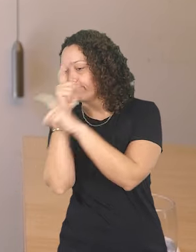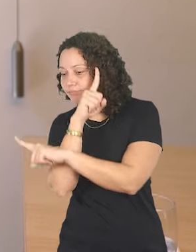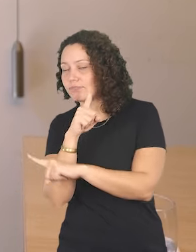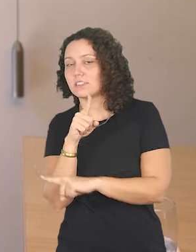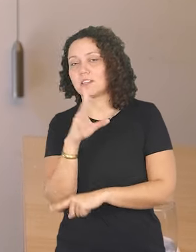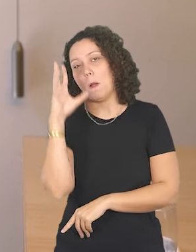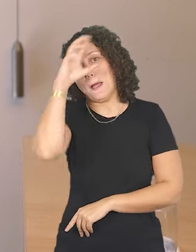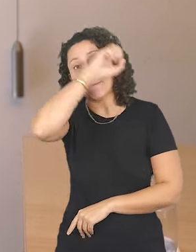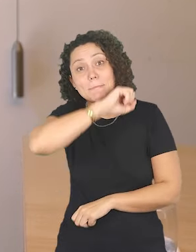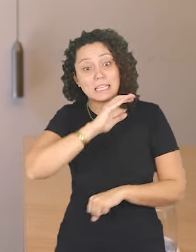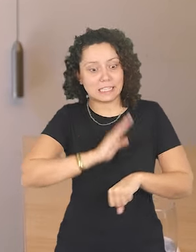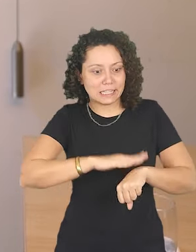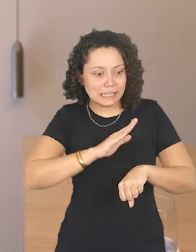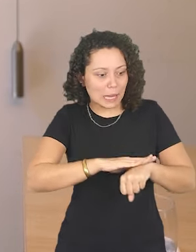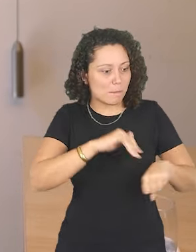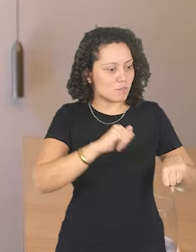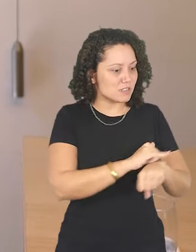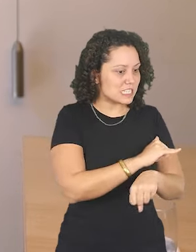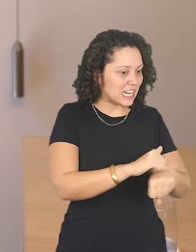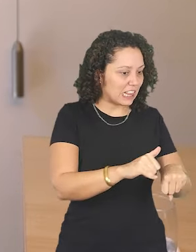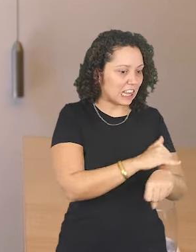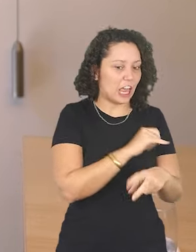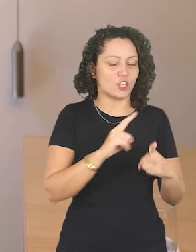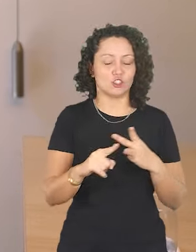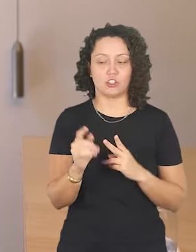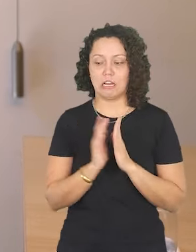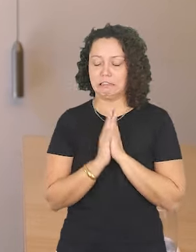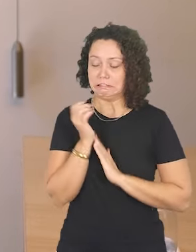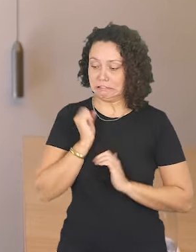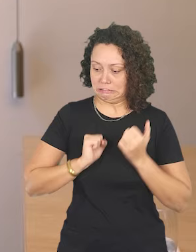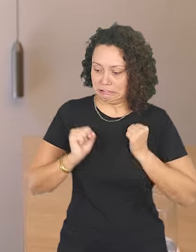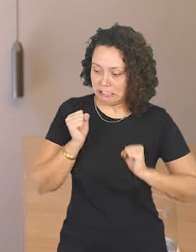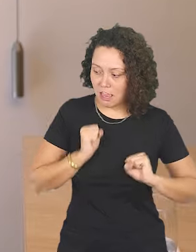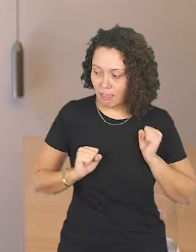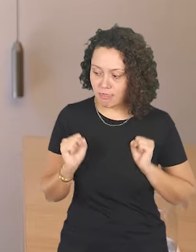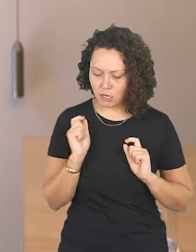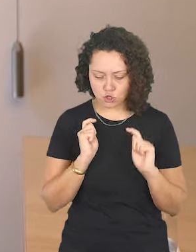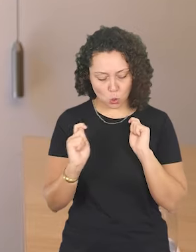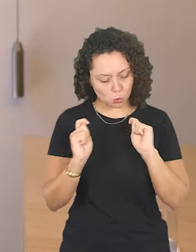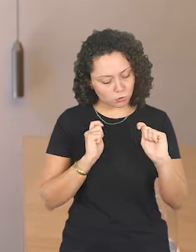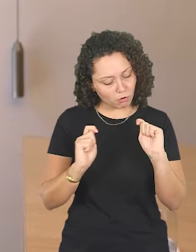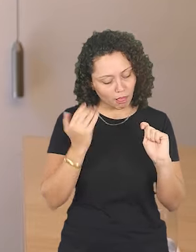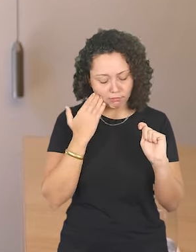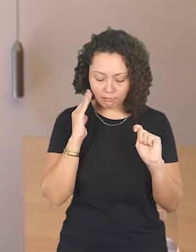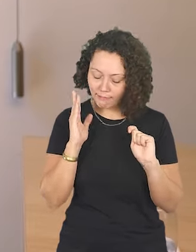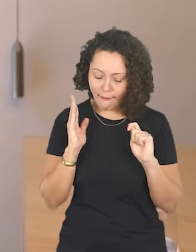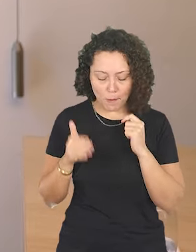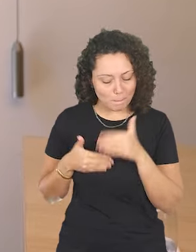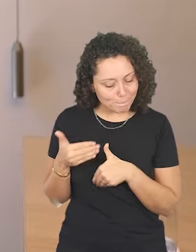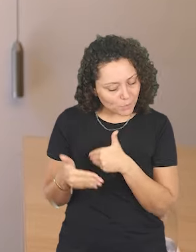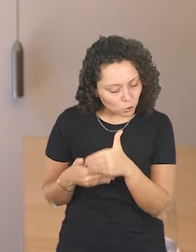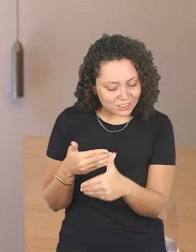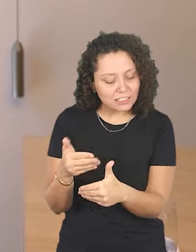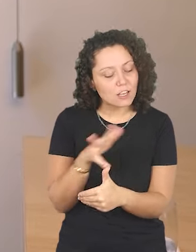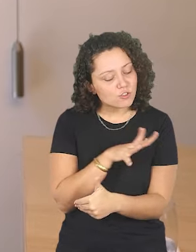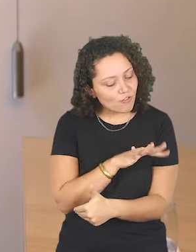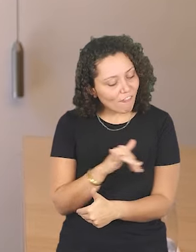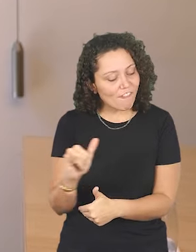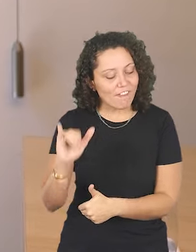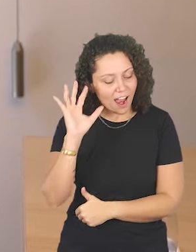acho que aprender a lidar com o tempo, com ter ansiedade, entender que tudo é parte do processo e que as coisas vão